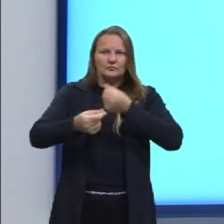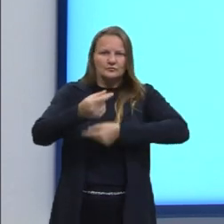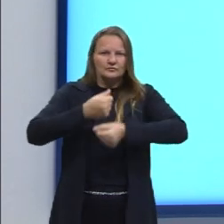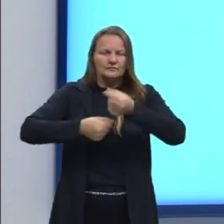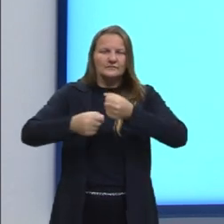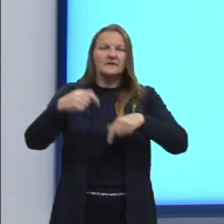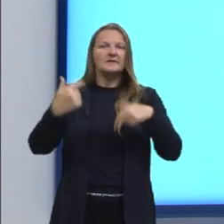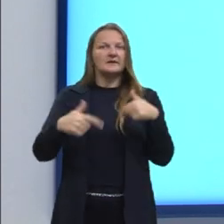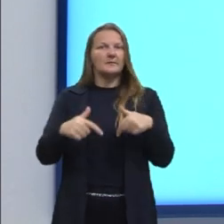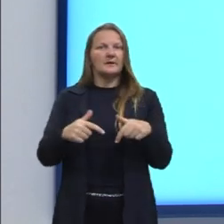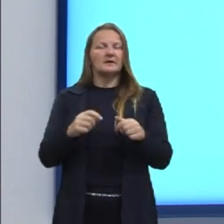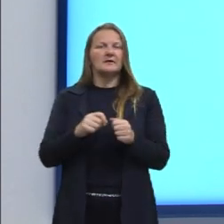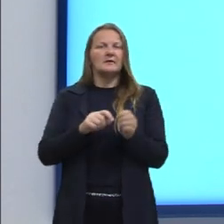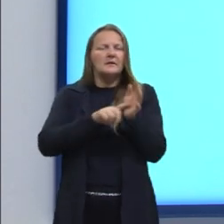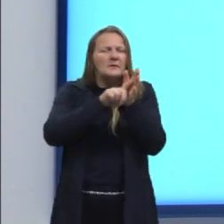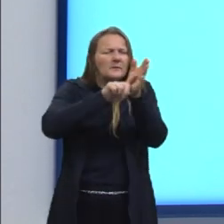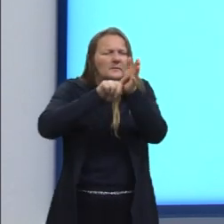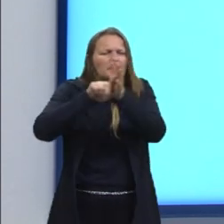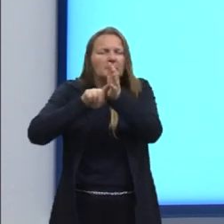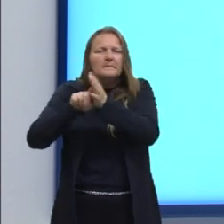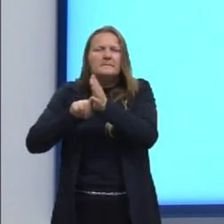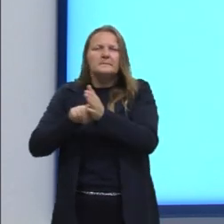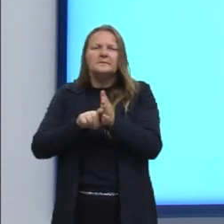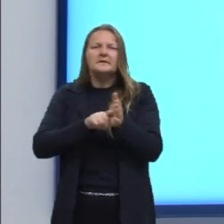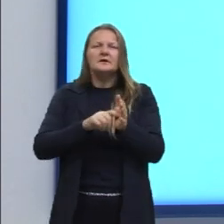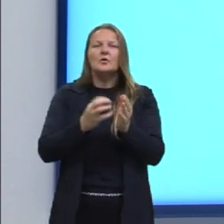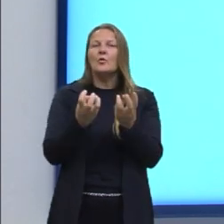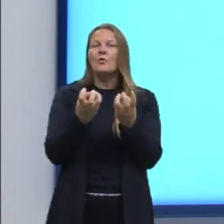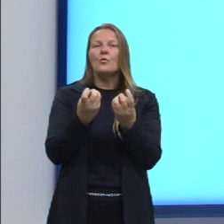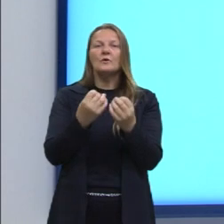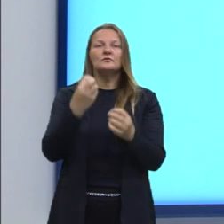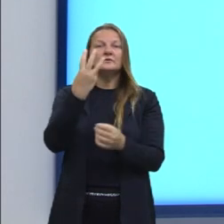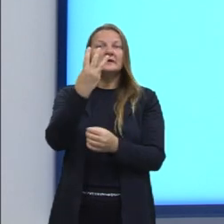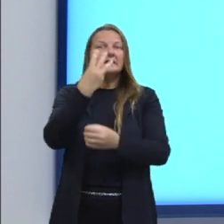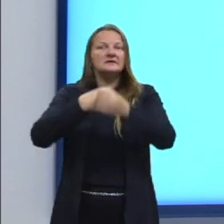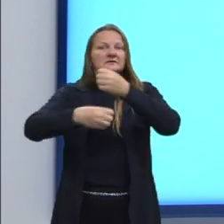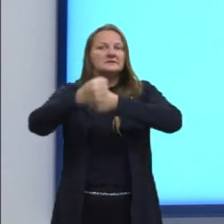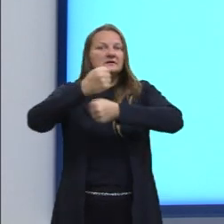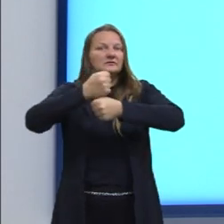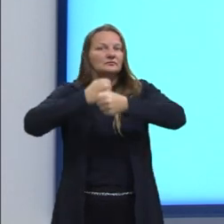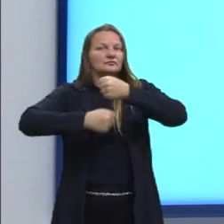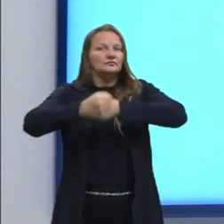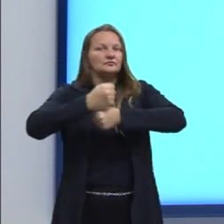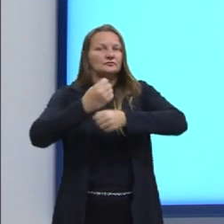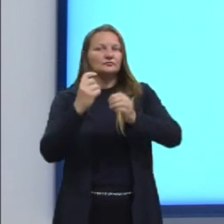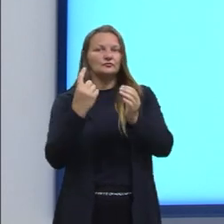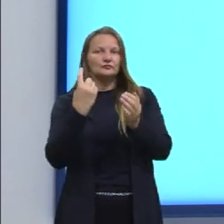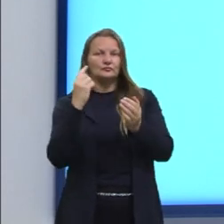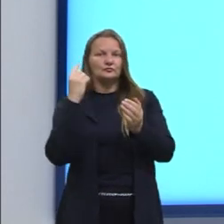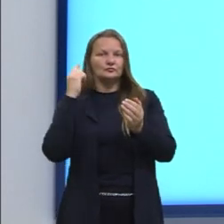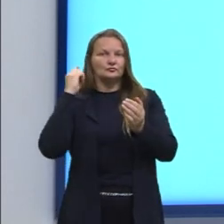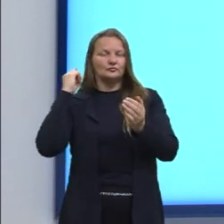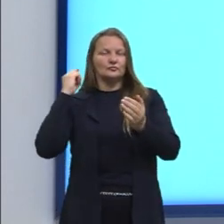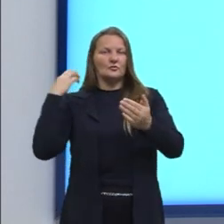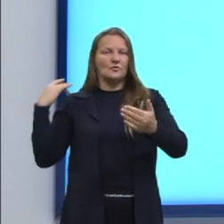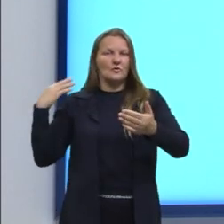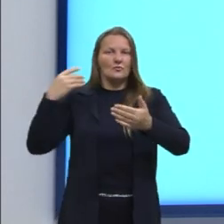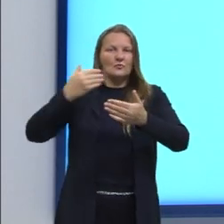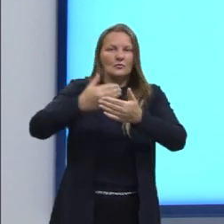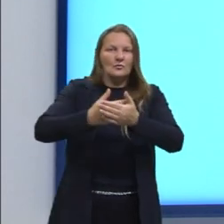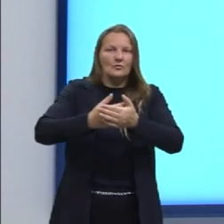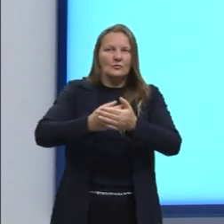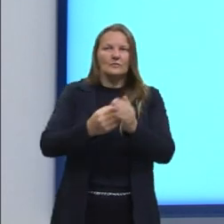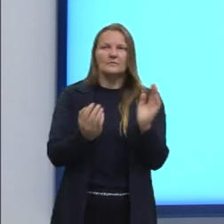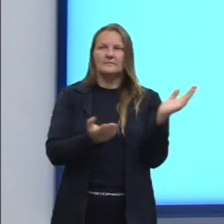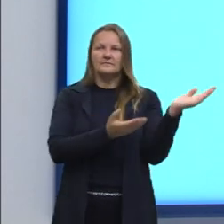analisando as receitas anuais dos três últimos anos. Tais receitas são apresentadas no